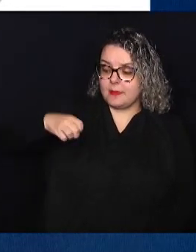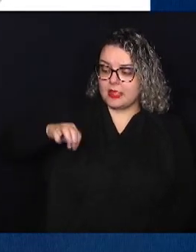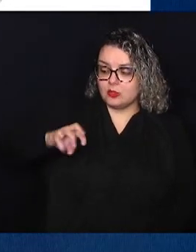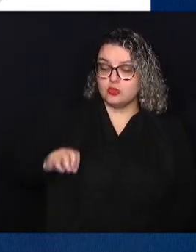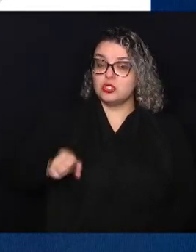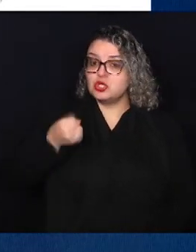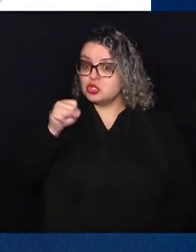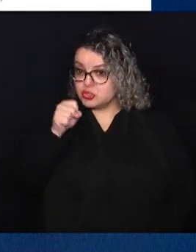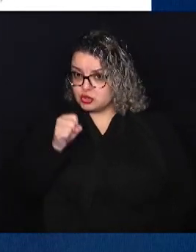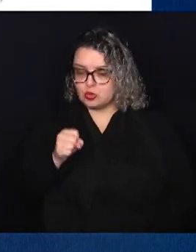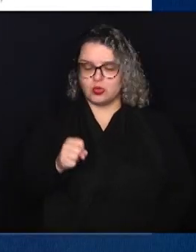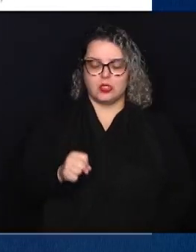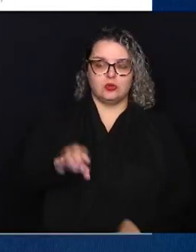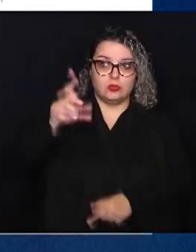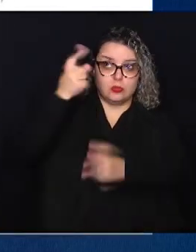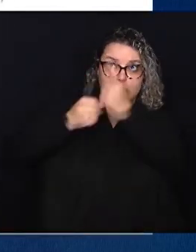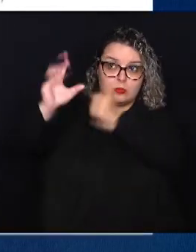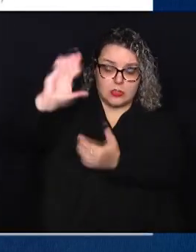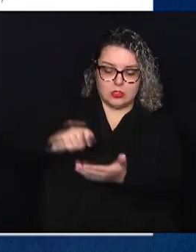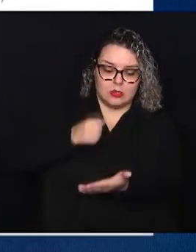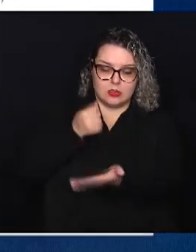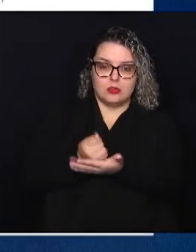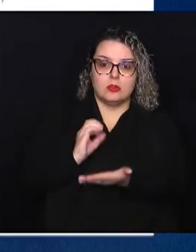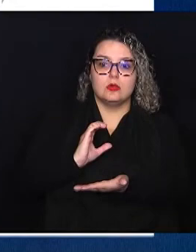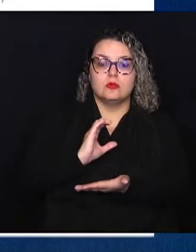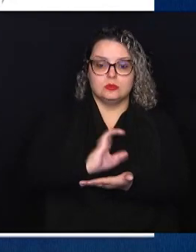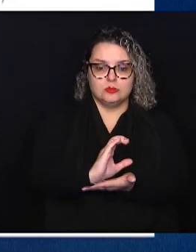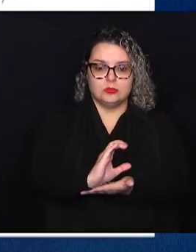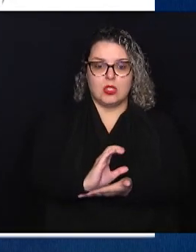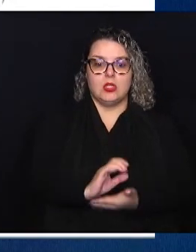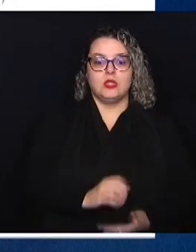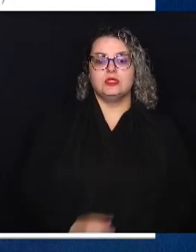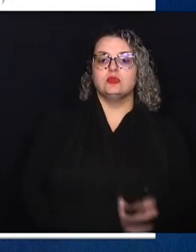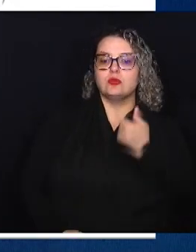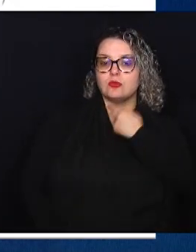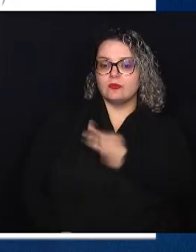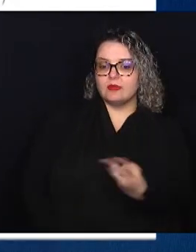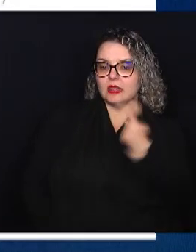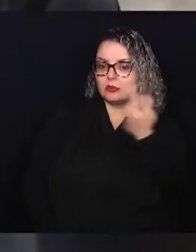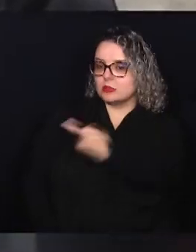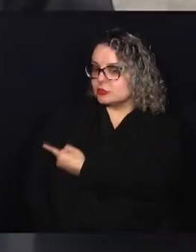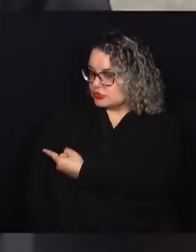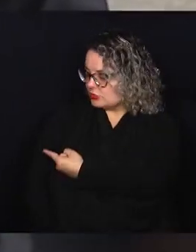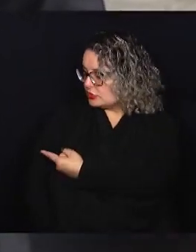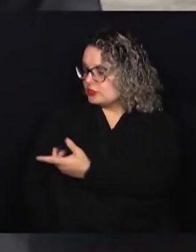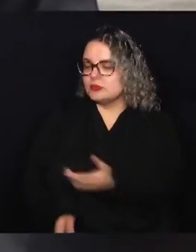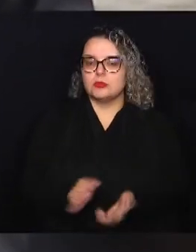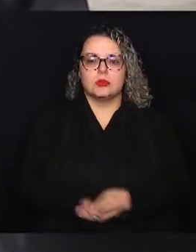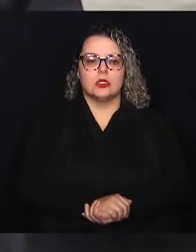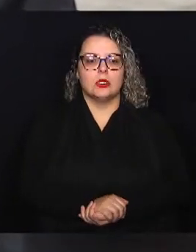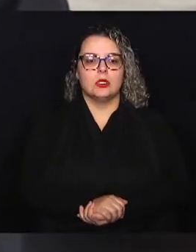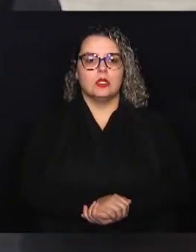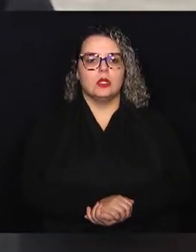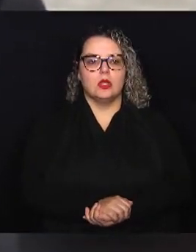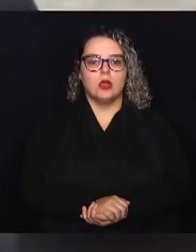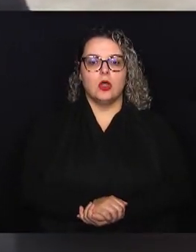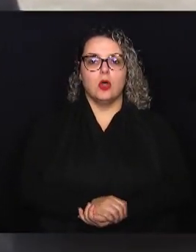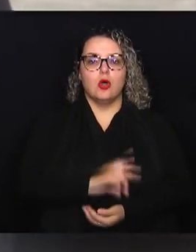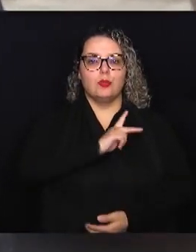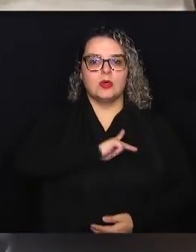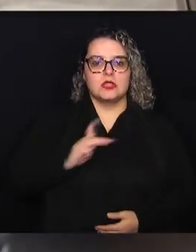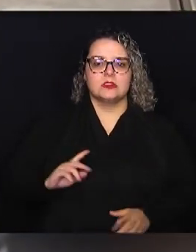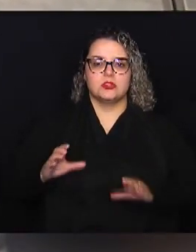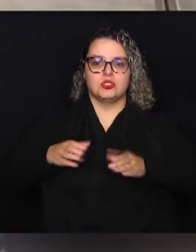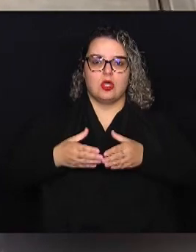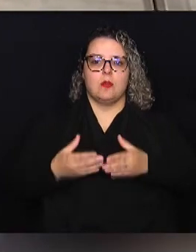valor de R$.486.584. O presidente da Comissão Permanente